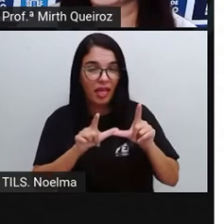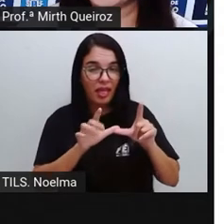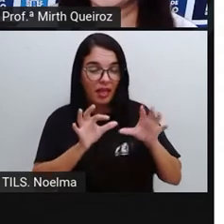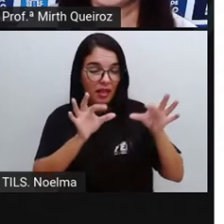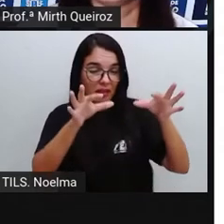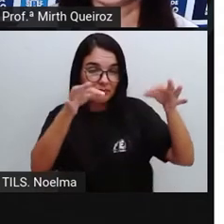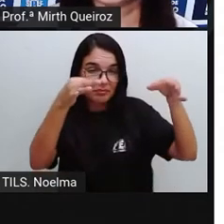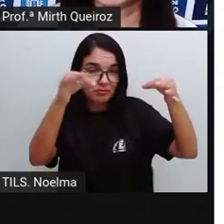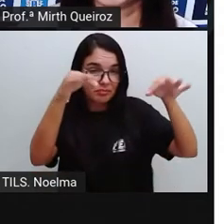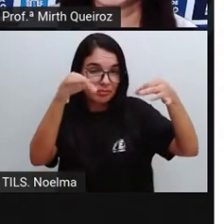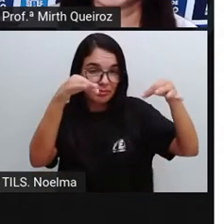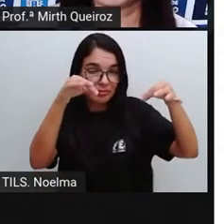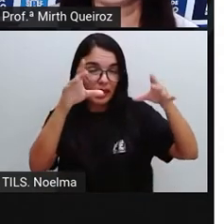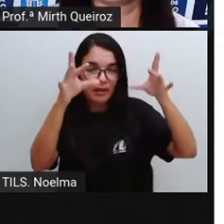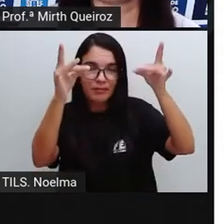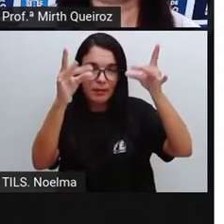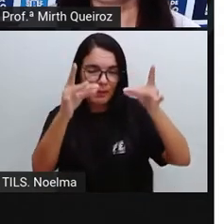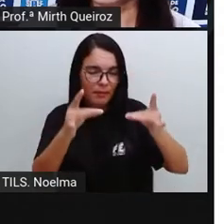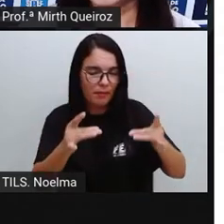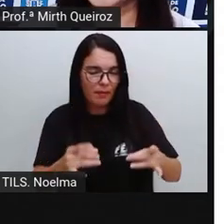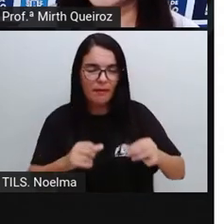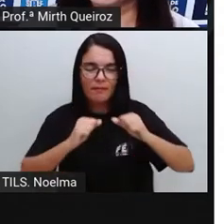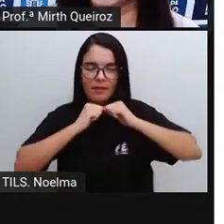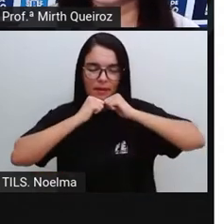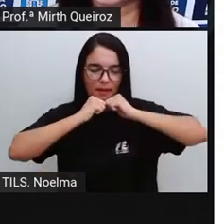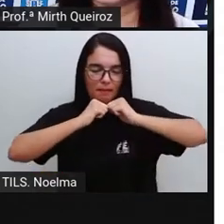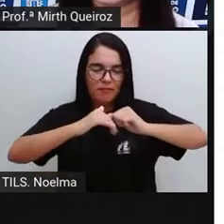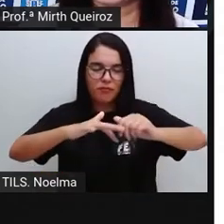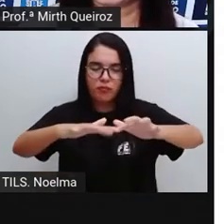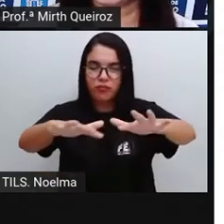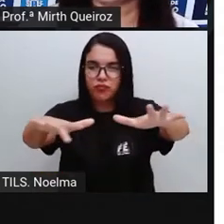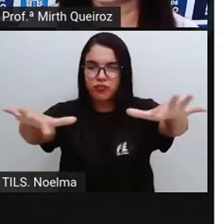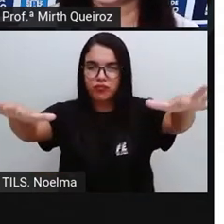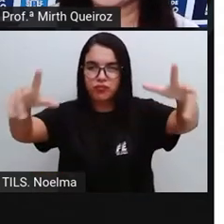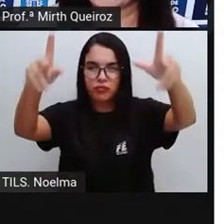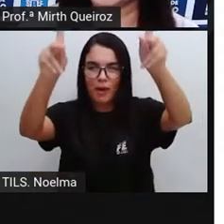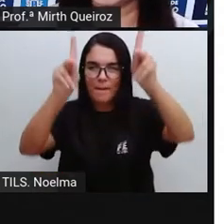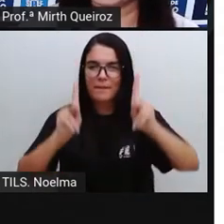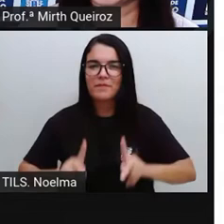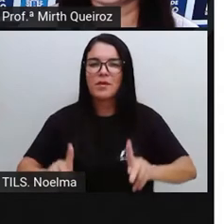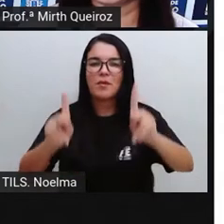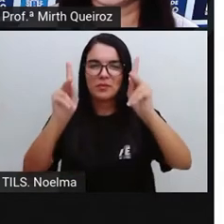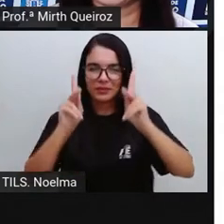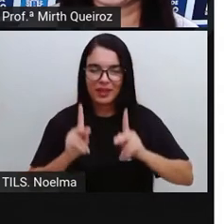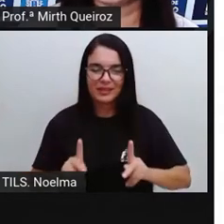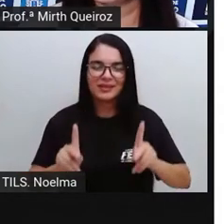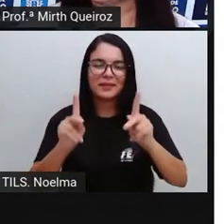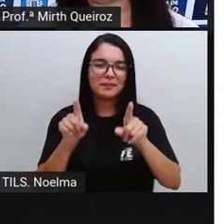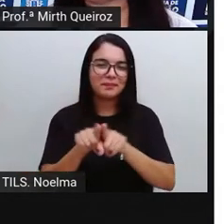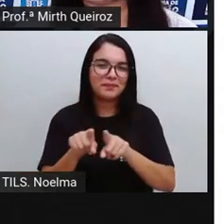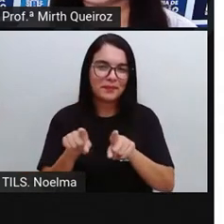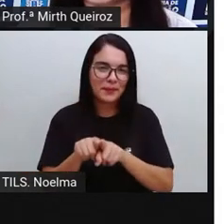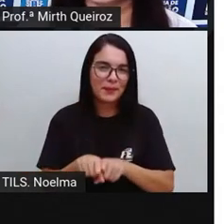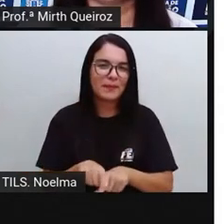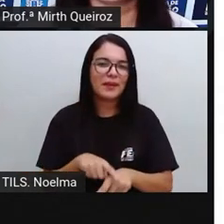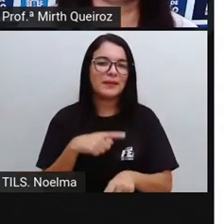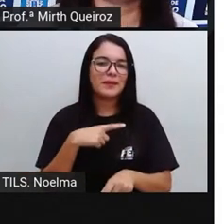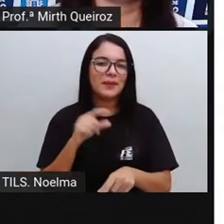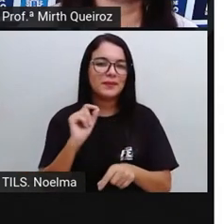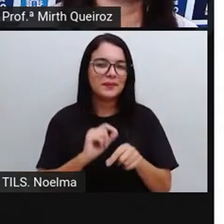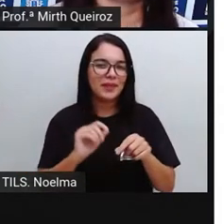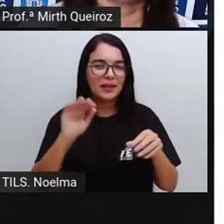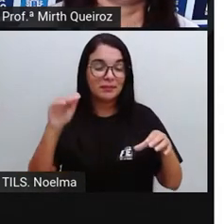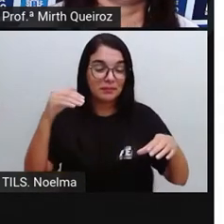popularizou bastante, né? Estando presente de outras formas também, especialmente nas embalagens de